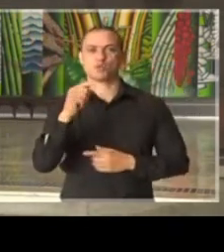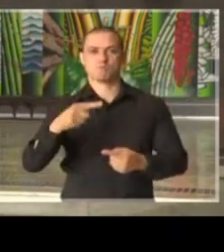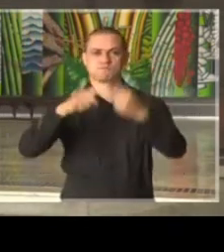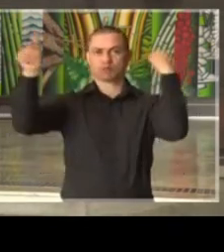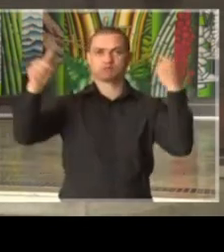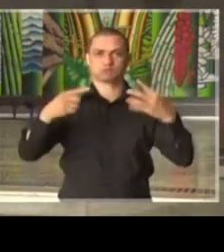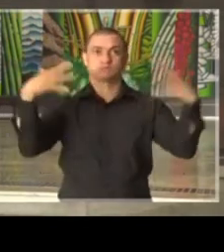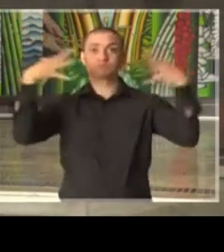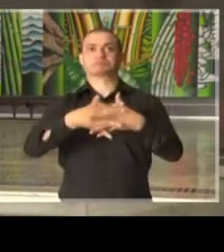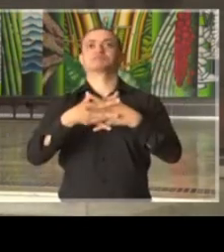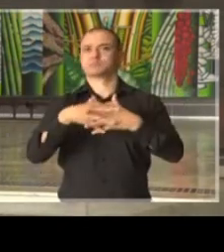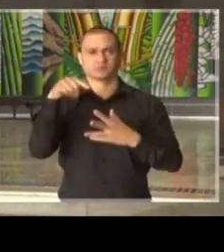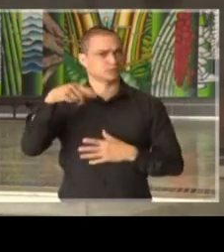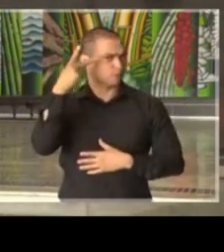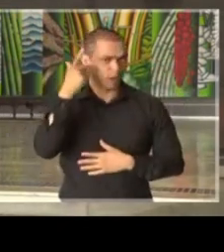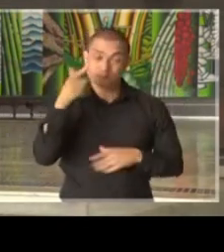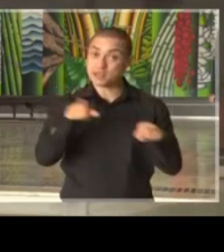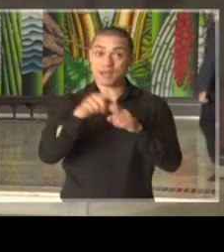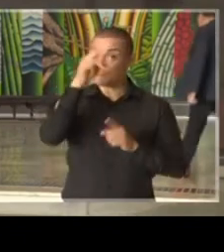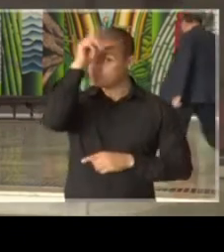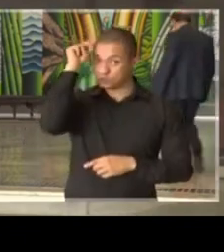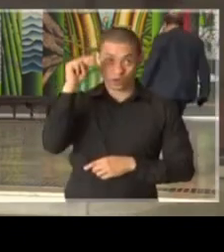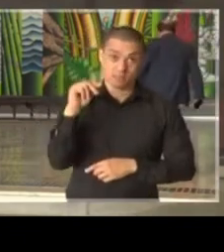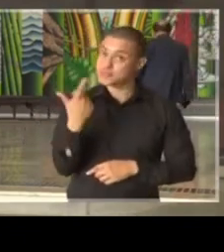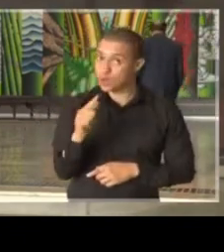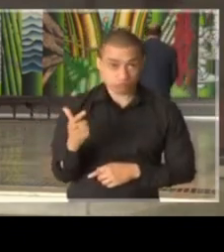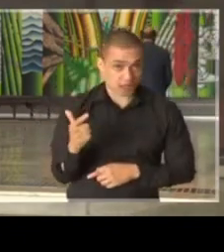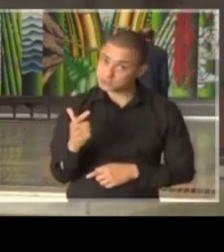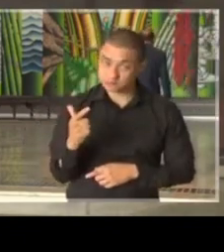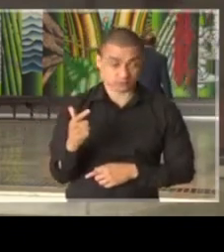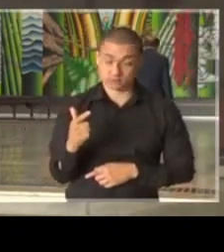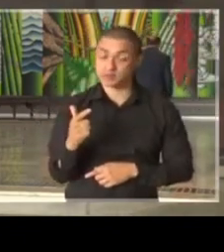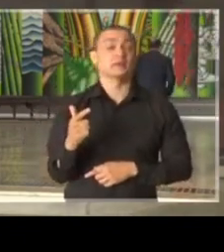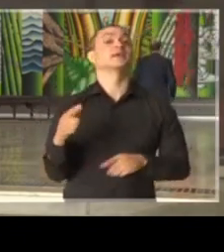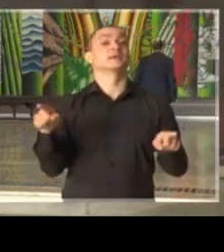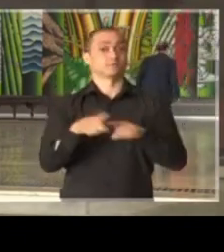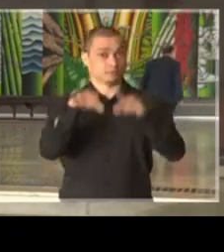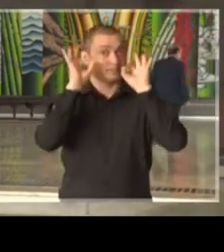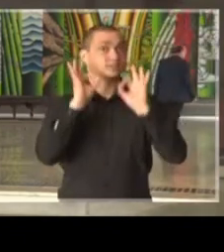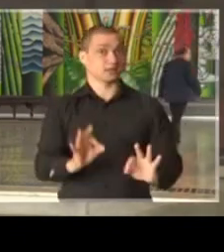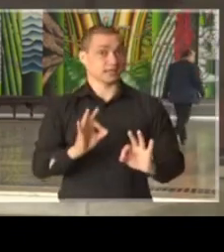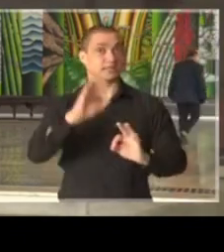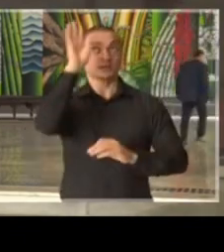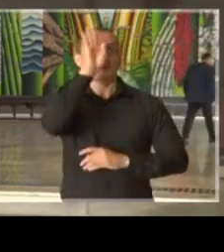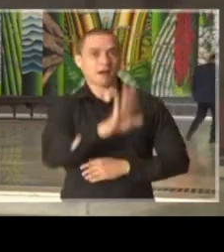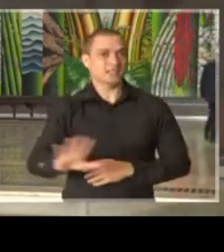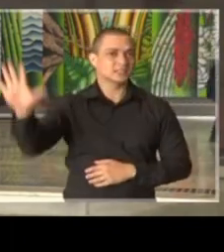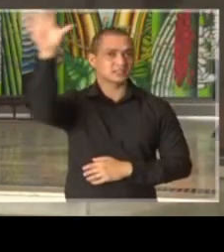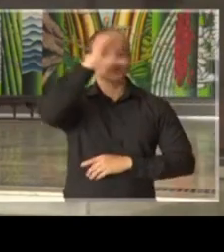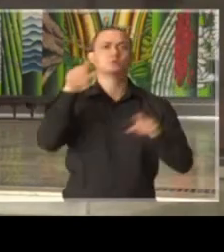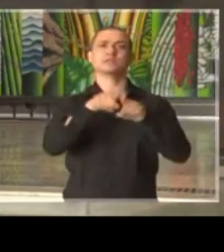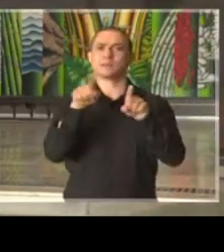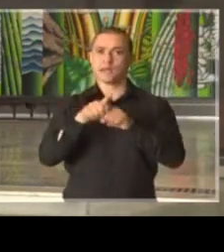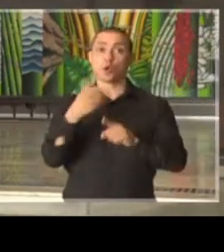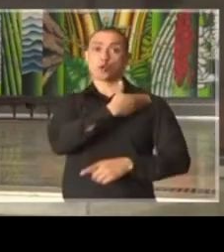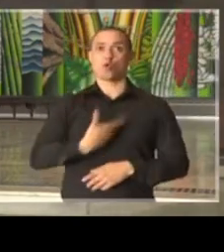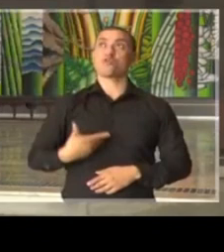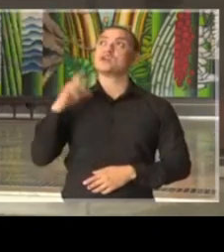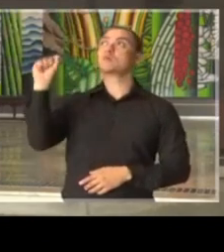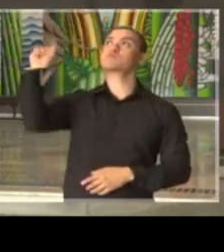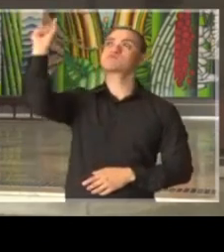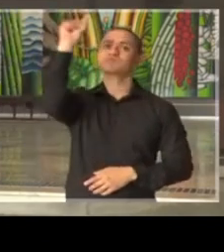Estado de São Paulo e nem da Prefeitura de São Paulo. E tenho certeza também que no âmbito nacional os governadores e